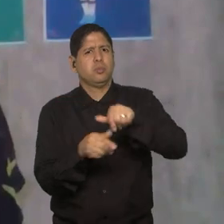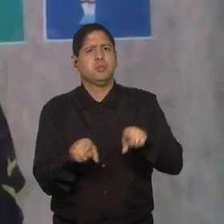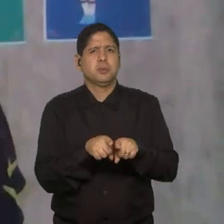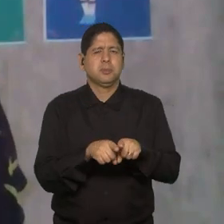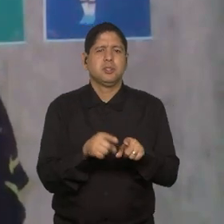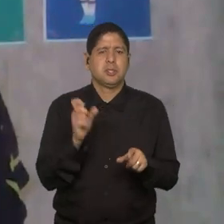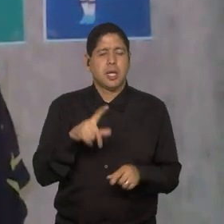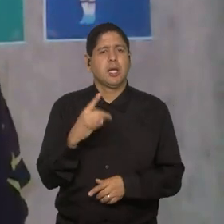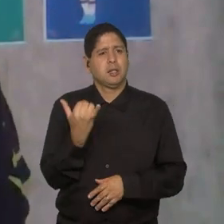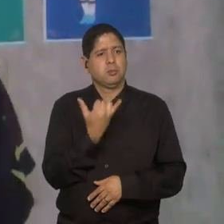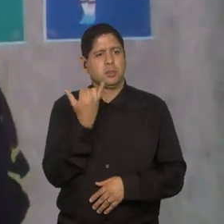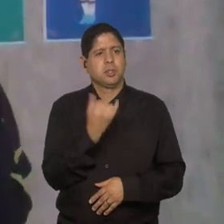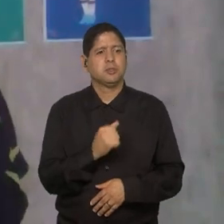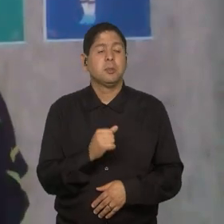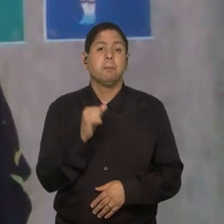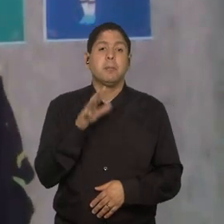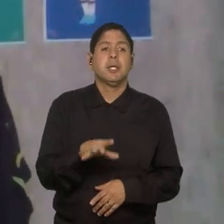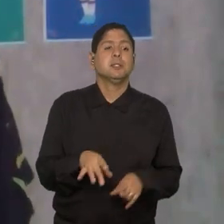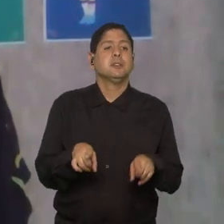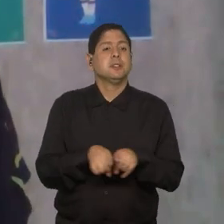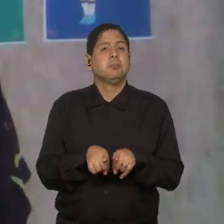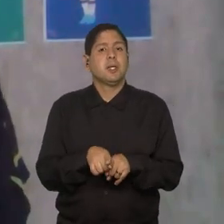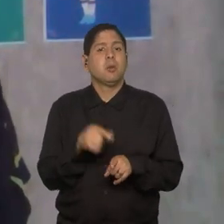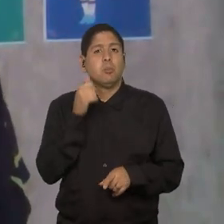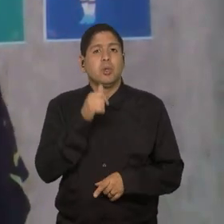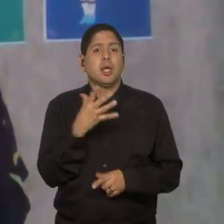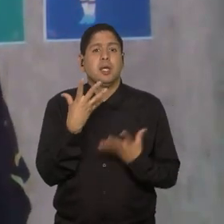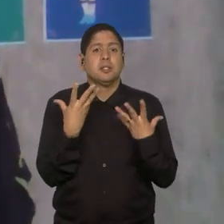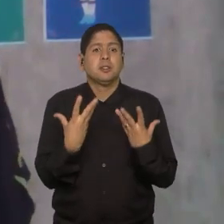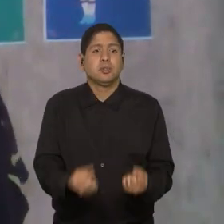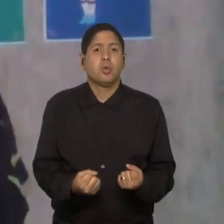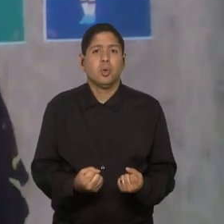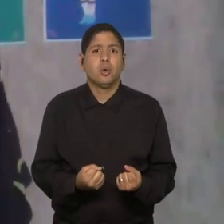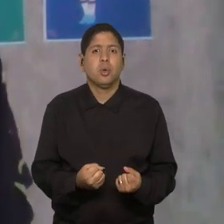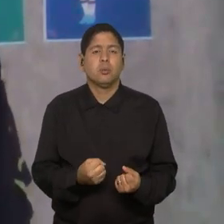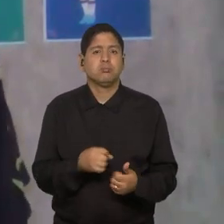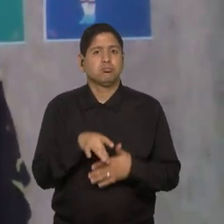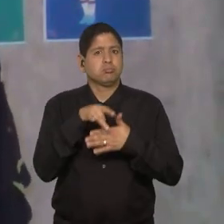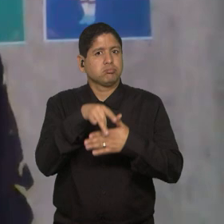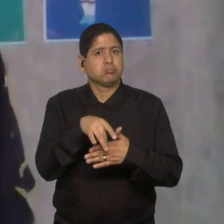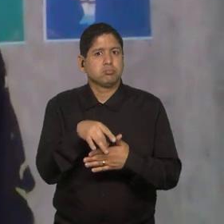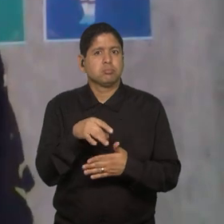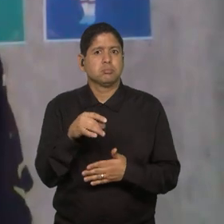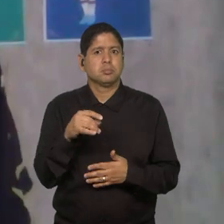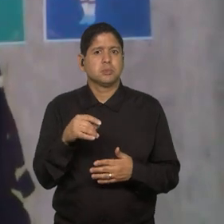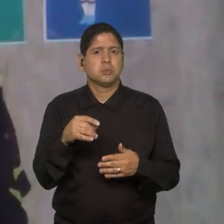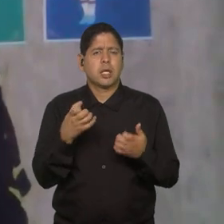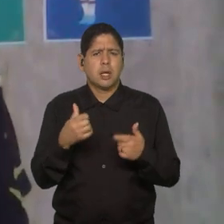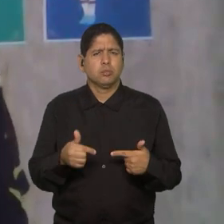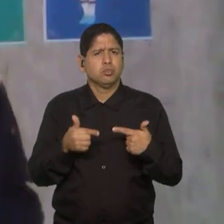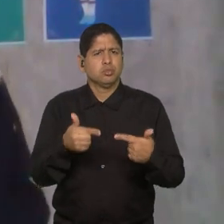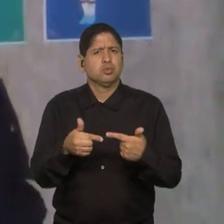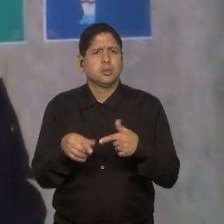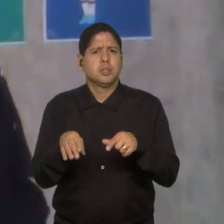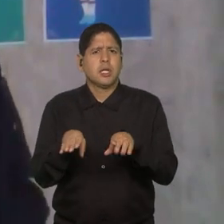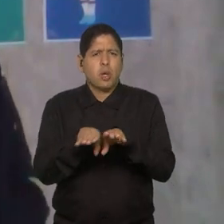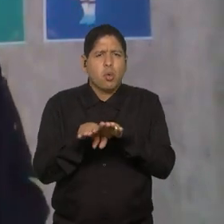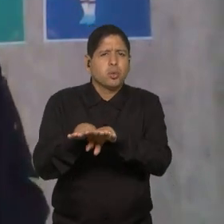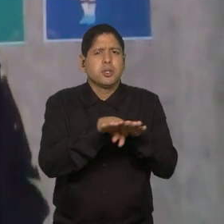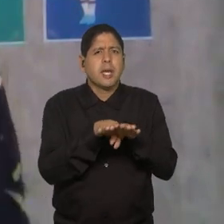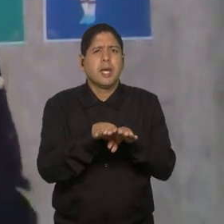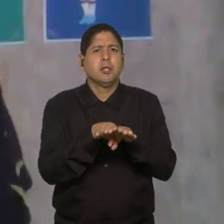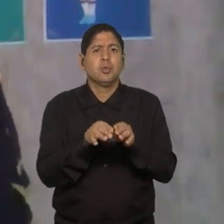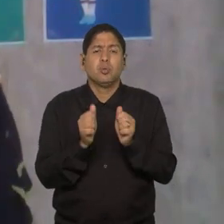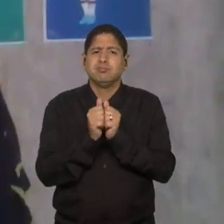também é importante. Mas ela assumiu aí um papel de protagonista também na luta por igualdade. São coisas que